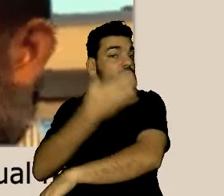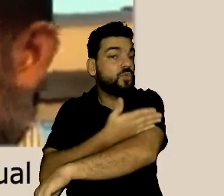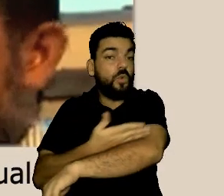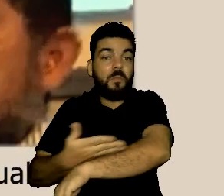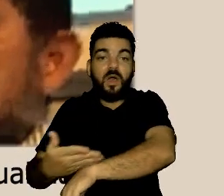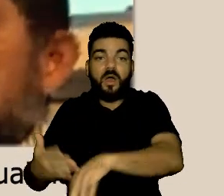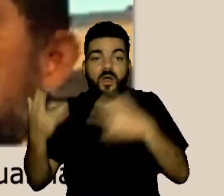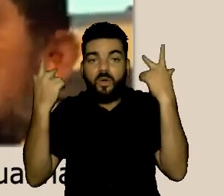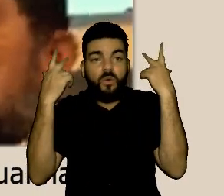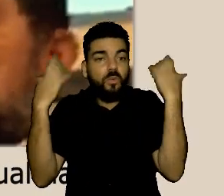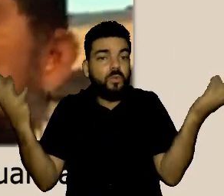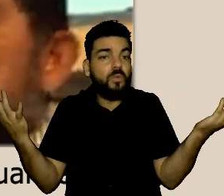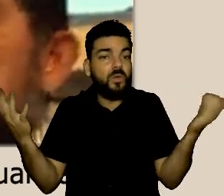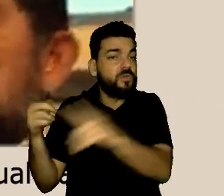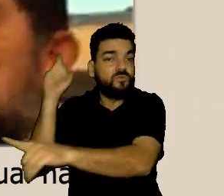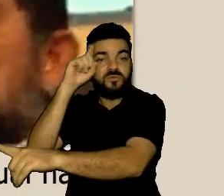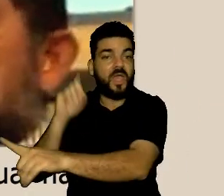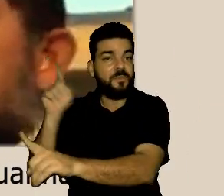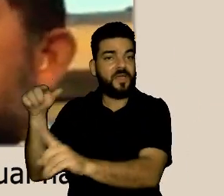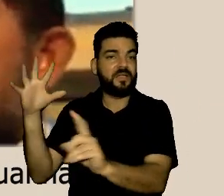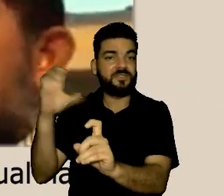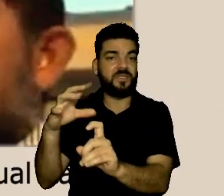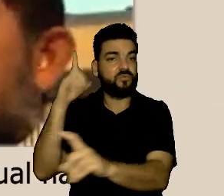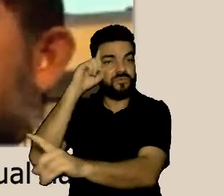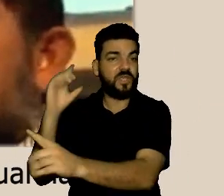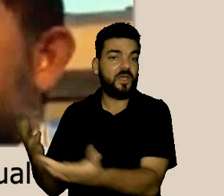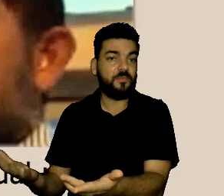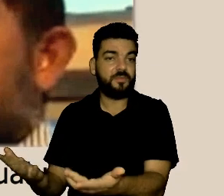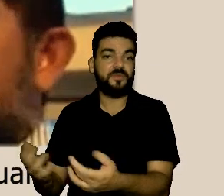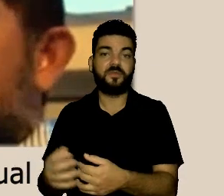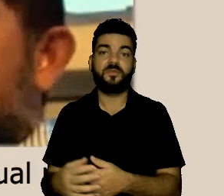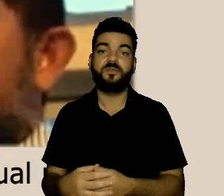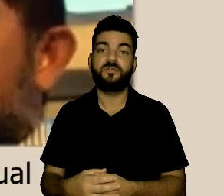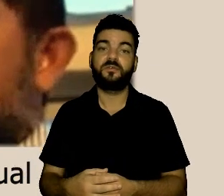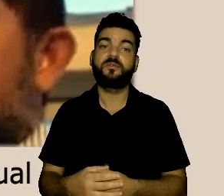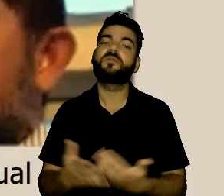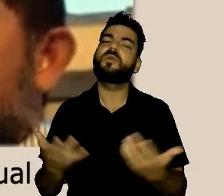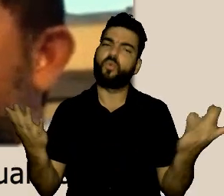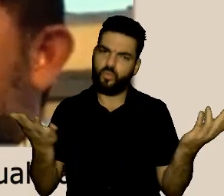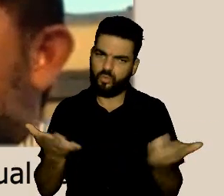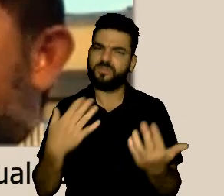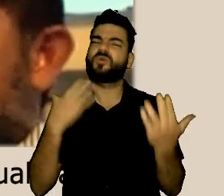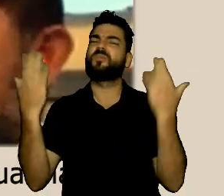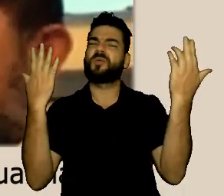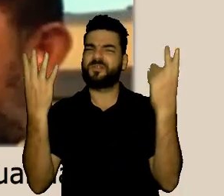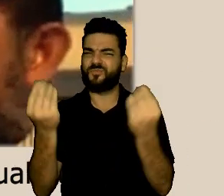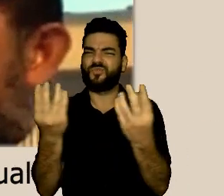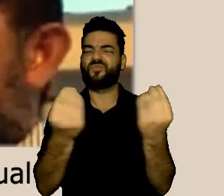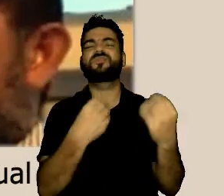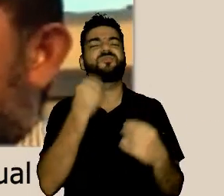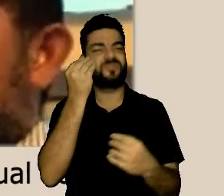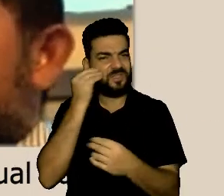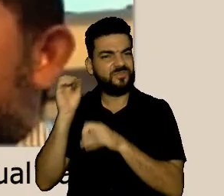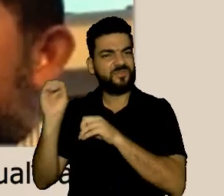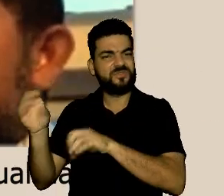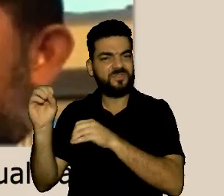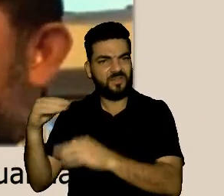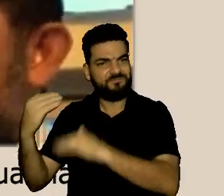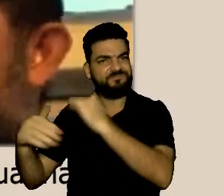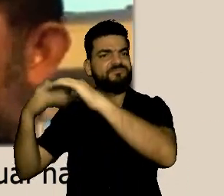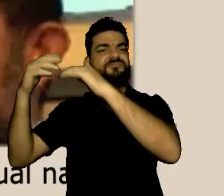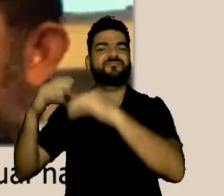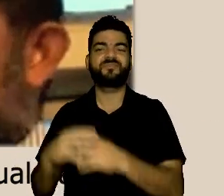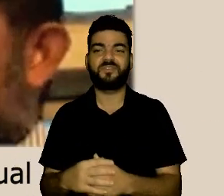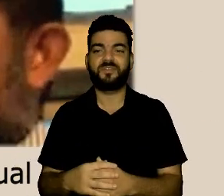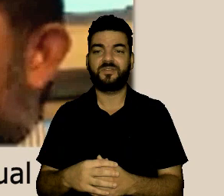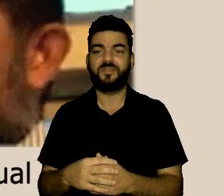ele está repetindo comportamentos que ele vivenciou e ele precisa de tratamento e nós temos